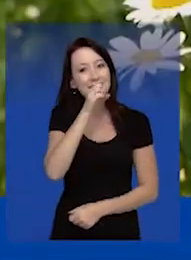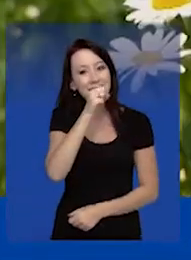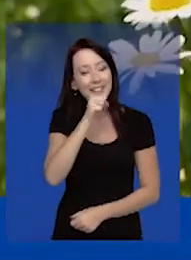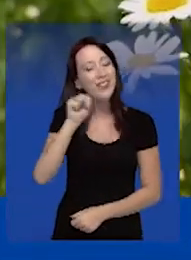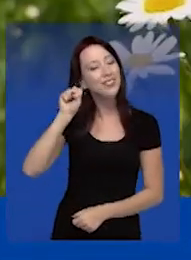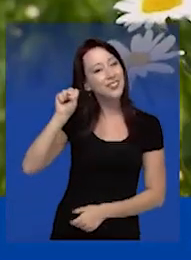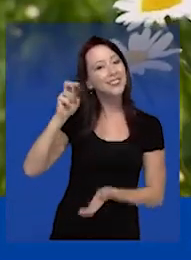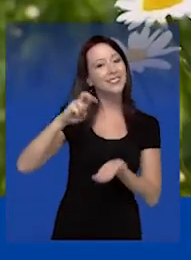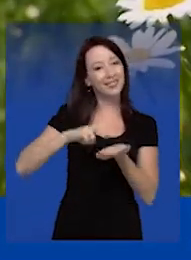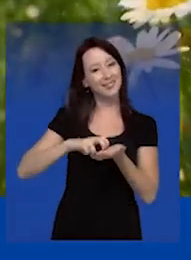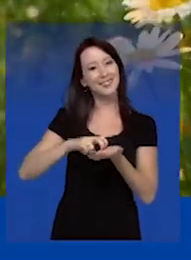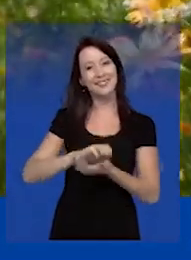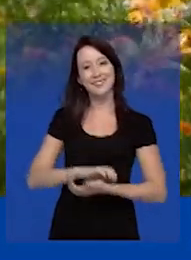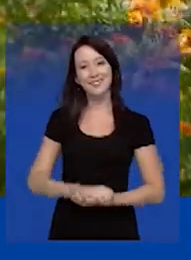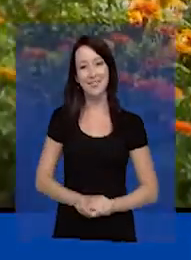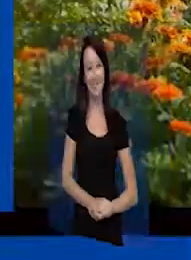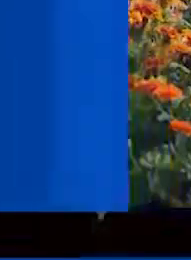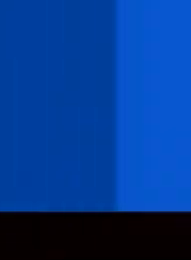8 da manhã.